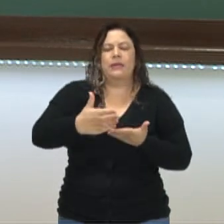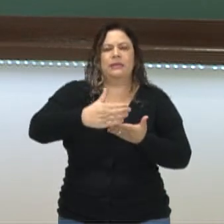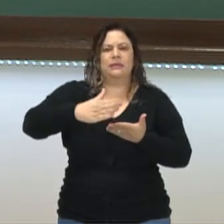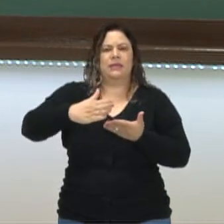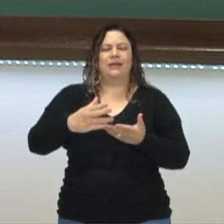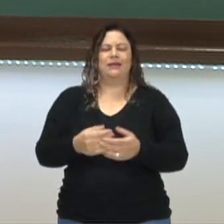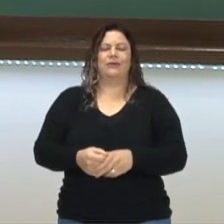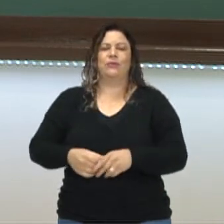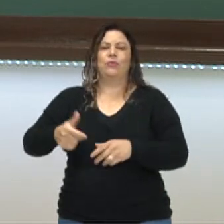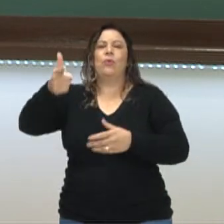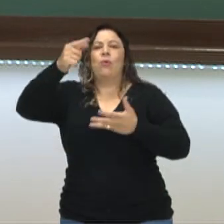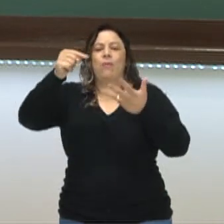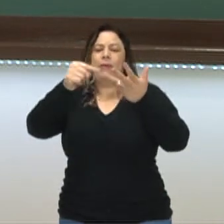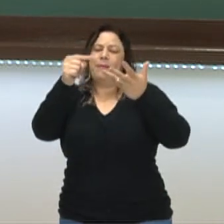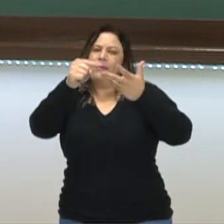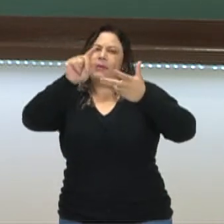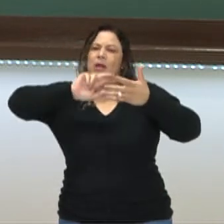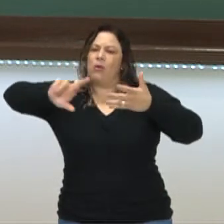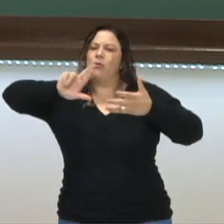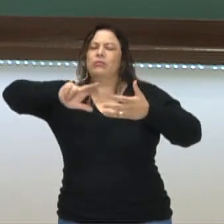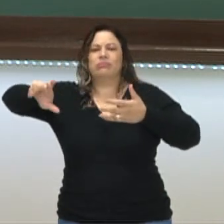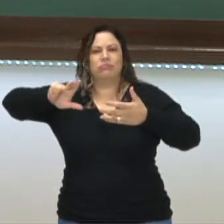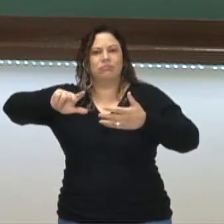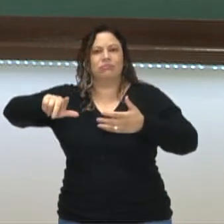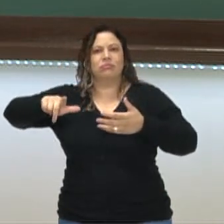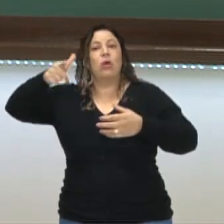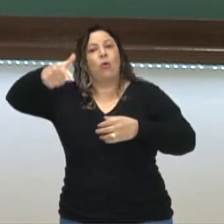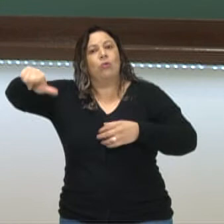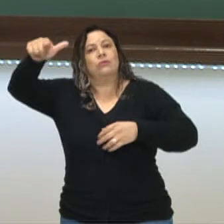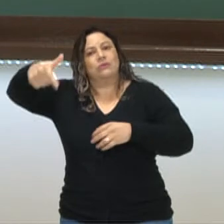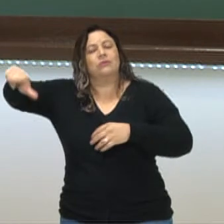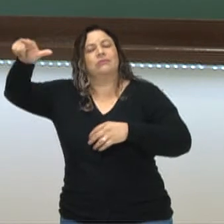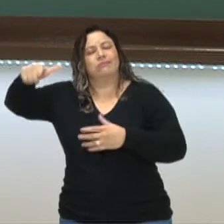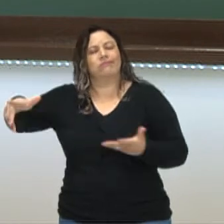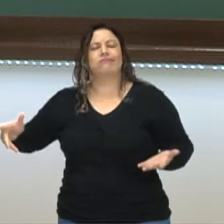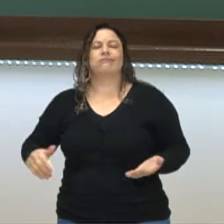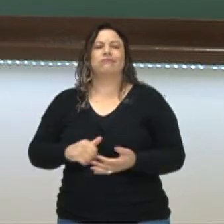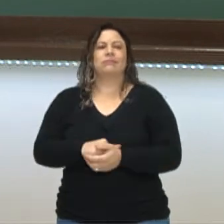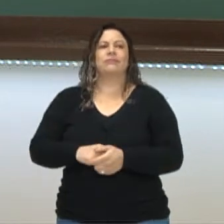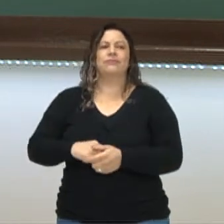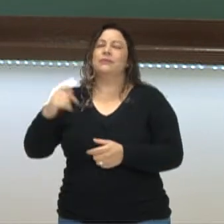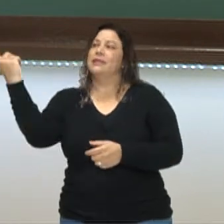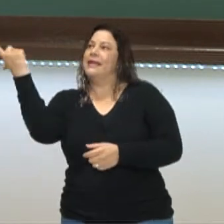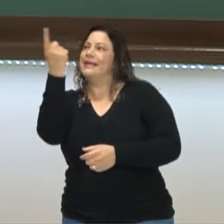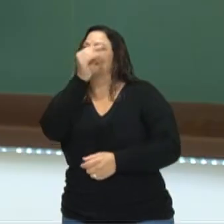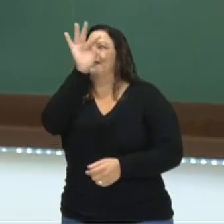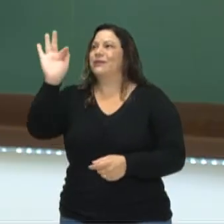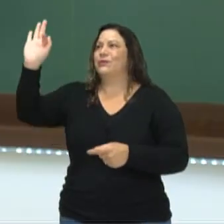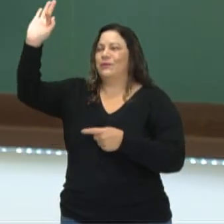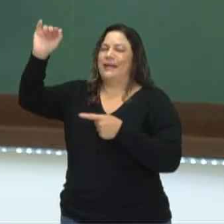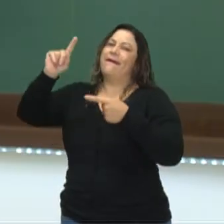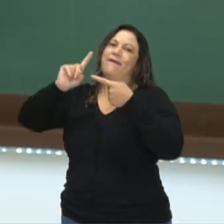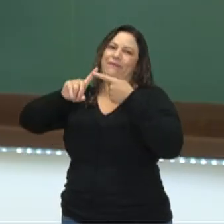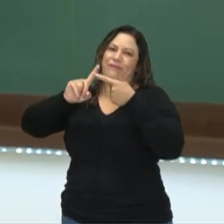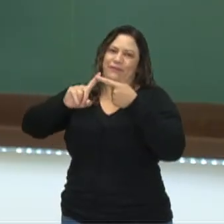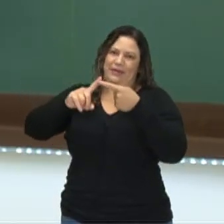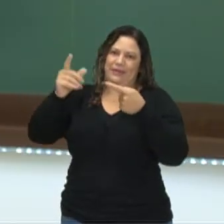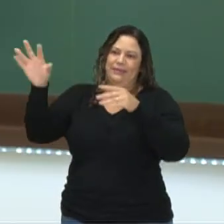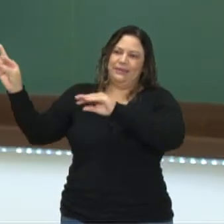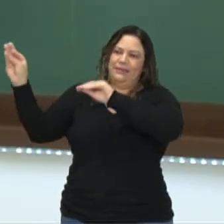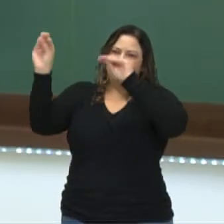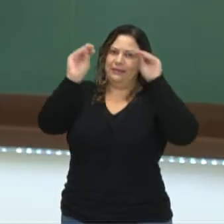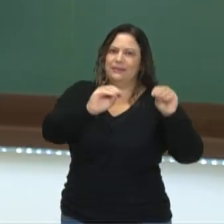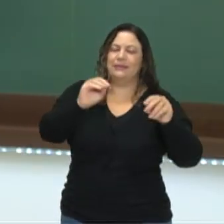outras cruzadas, né? Então, nós temos aqui cruzadas saindo da França, né? Nós temos uma